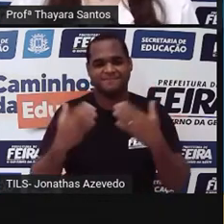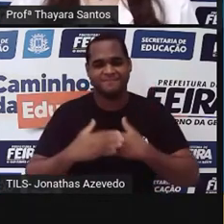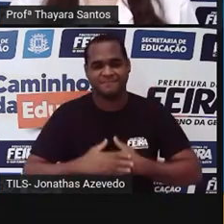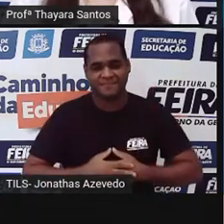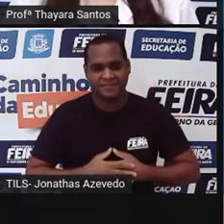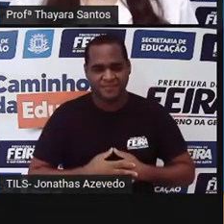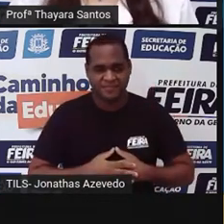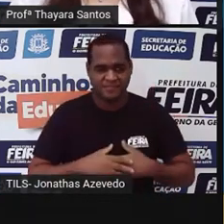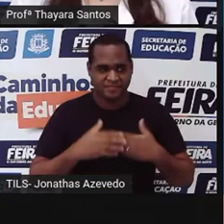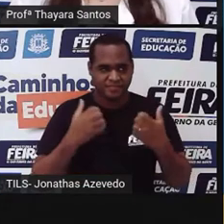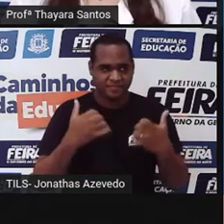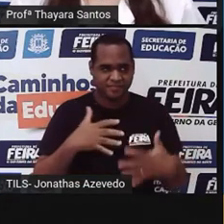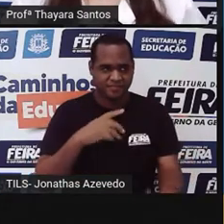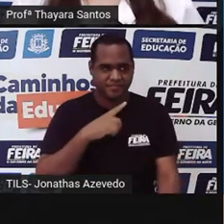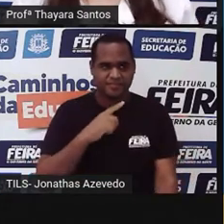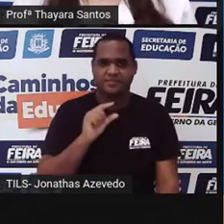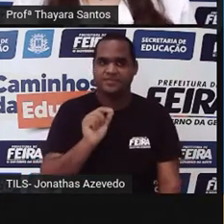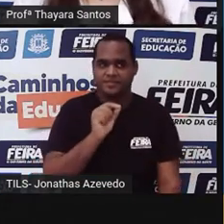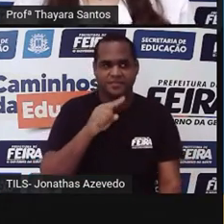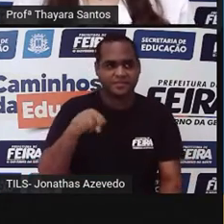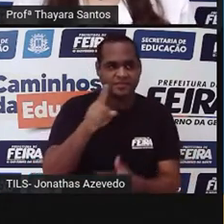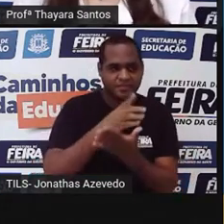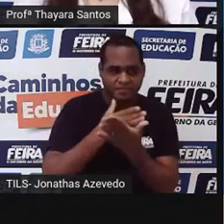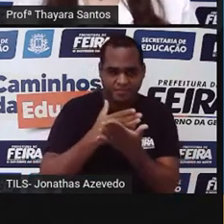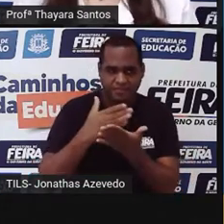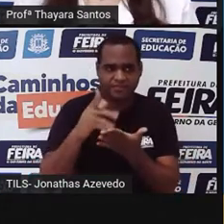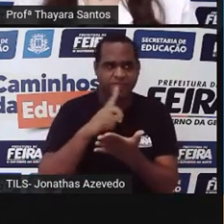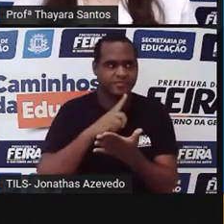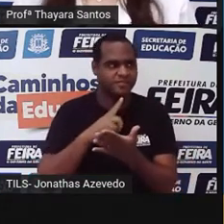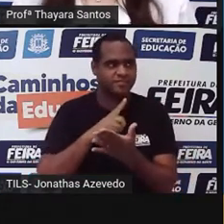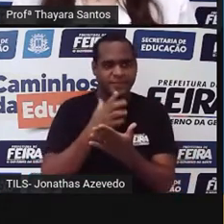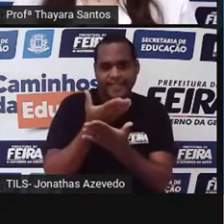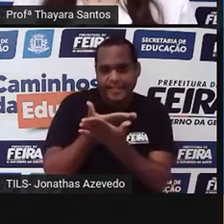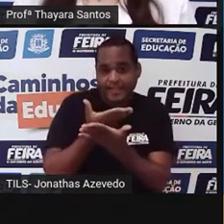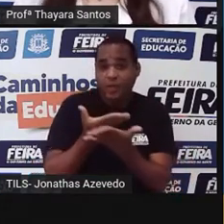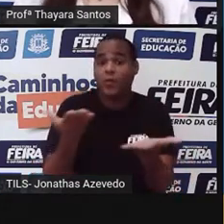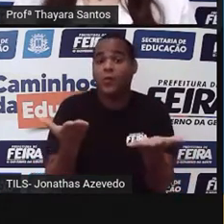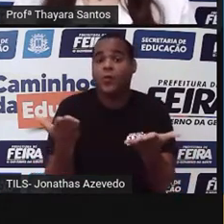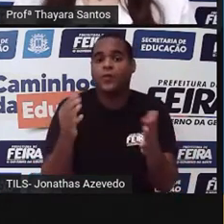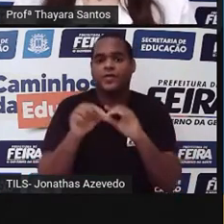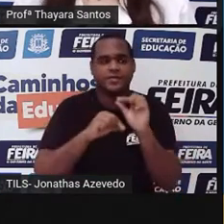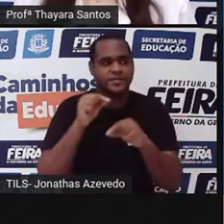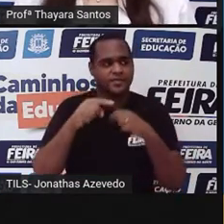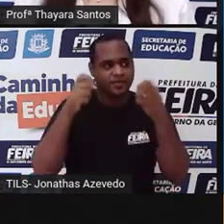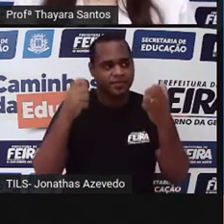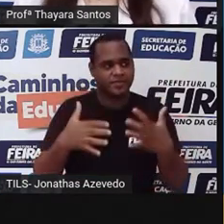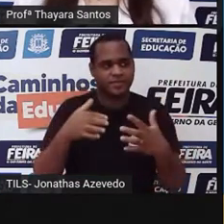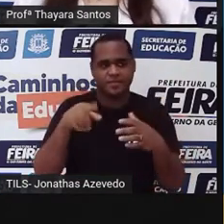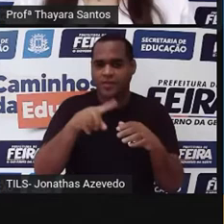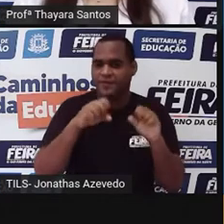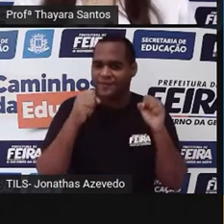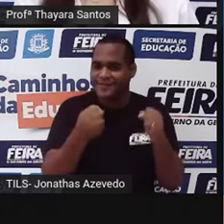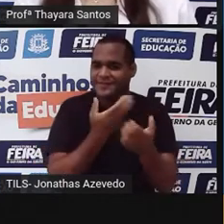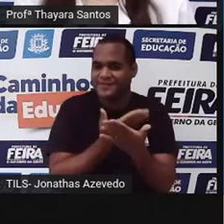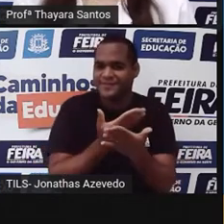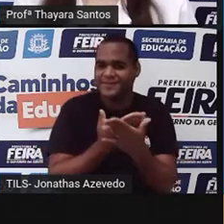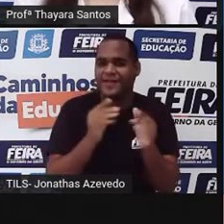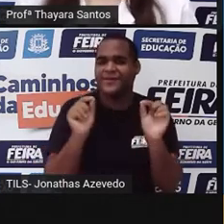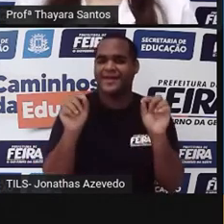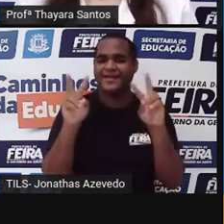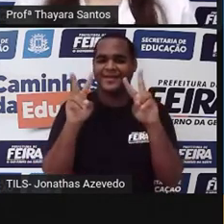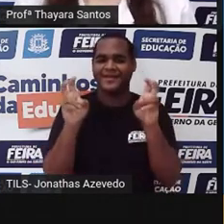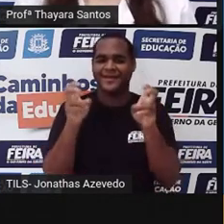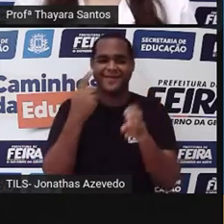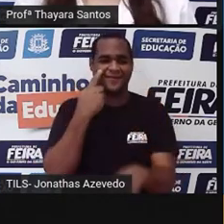E agora sim, vamos iniciar os nossos estudos. E na aula de hoje nós vamos estudar sobre, eu sei que